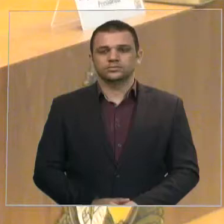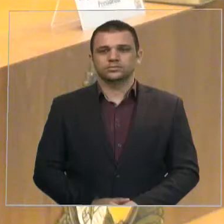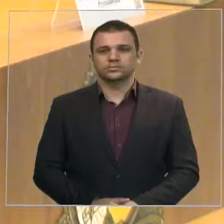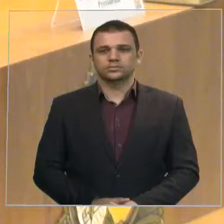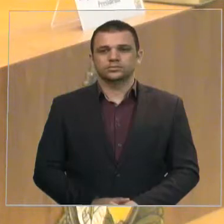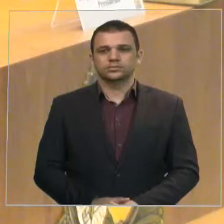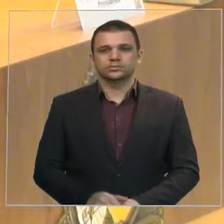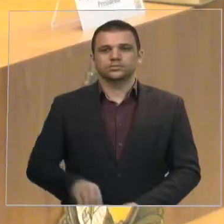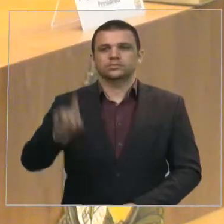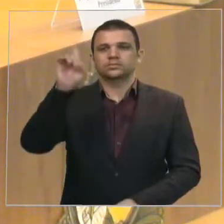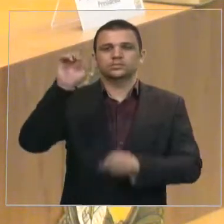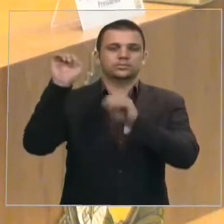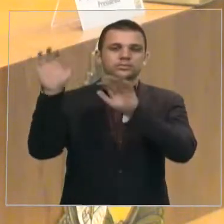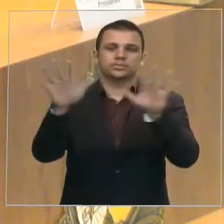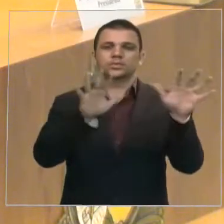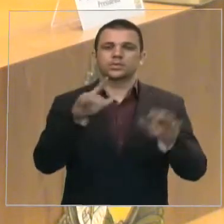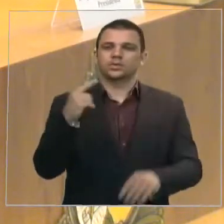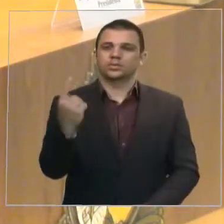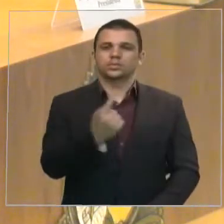Que Deus nos abençoe a todos.